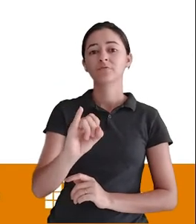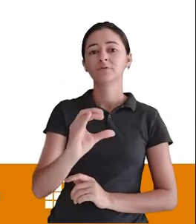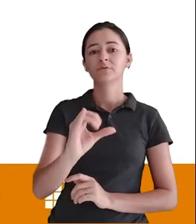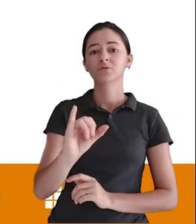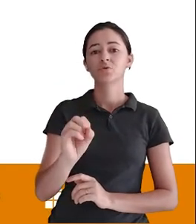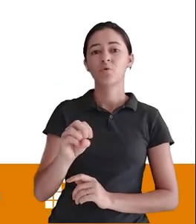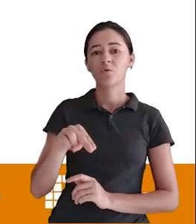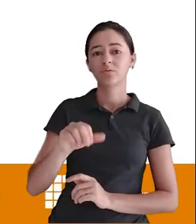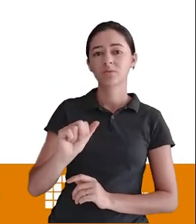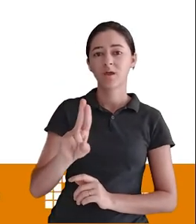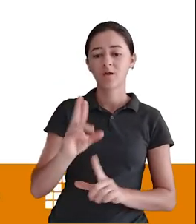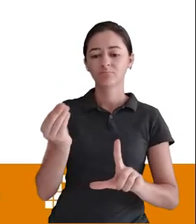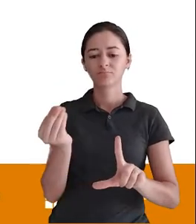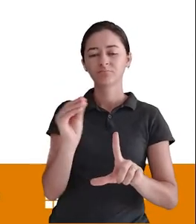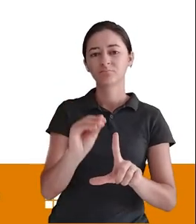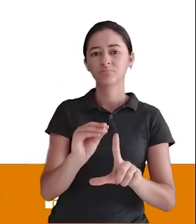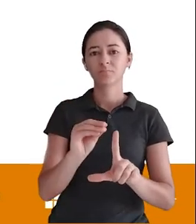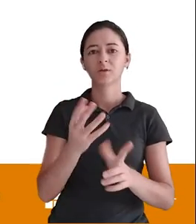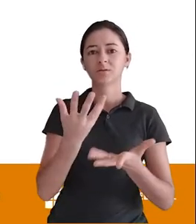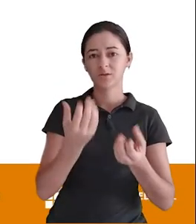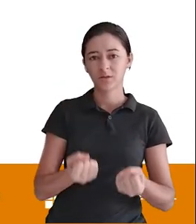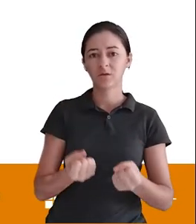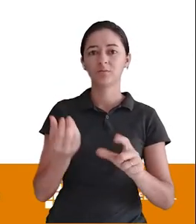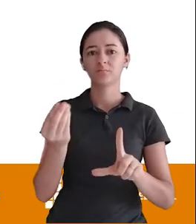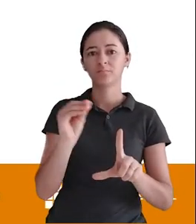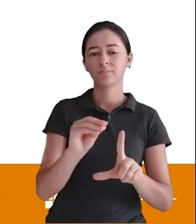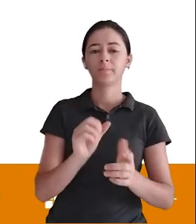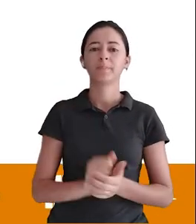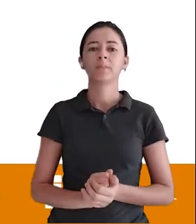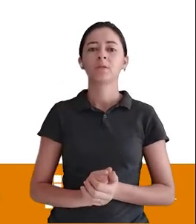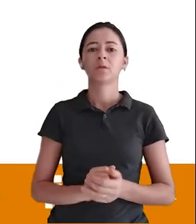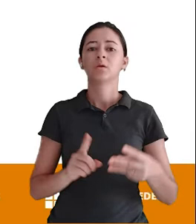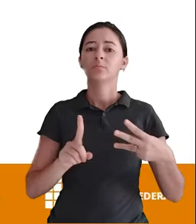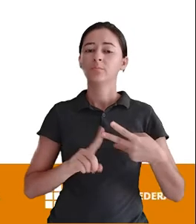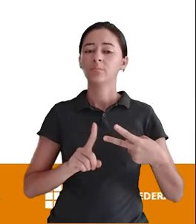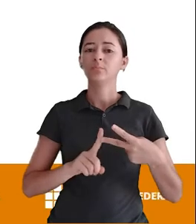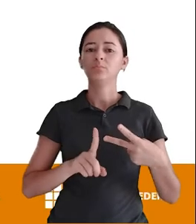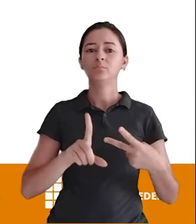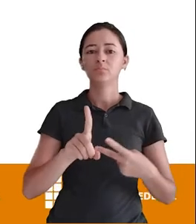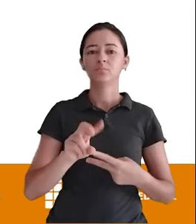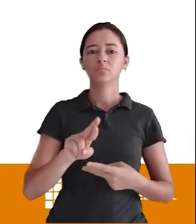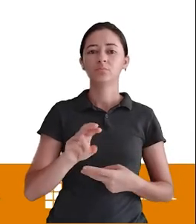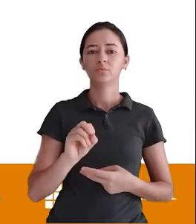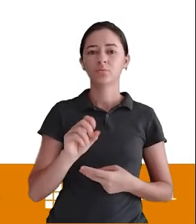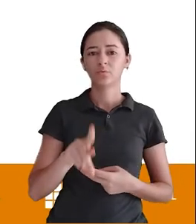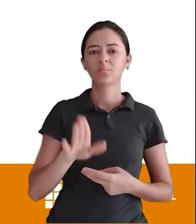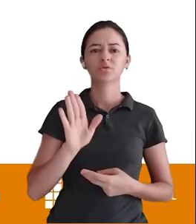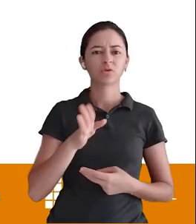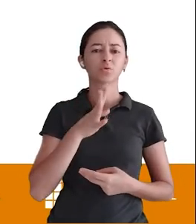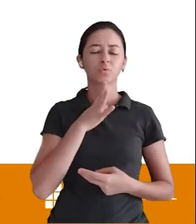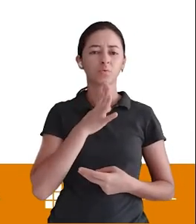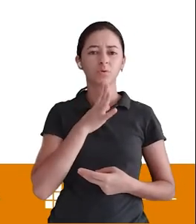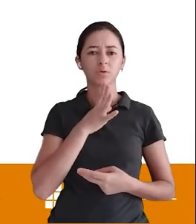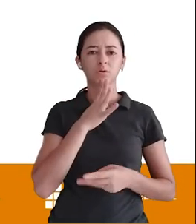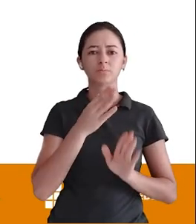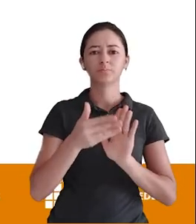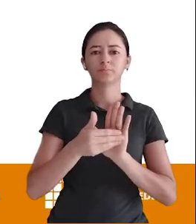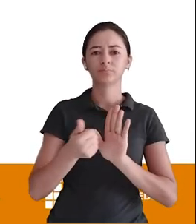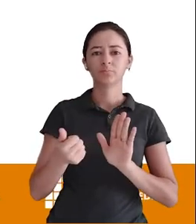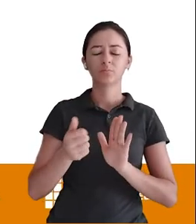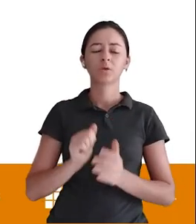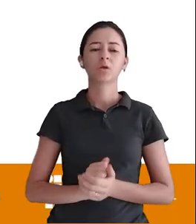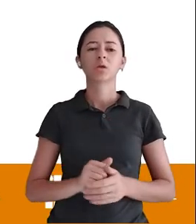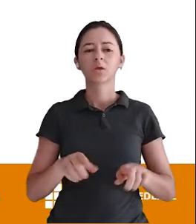Drop Para excluir Então você já Também é bastante usado Vocês já sabem E o change Que